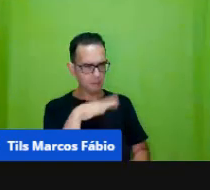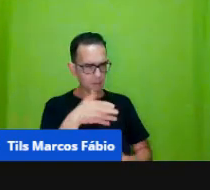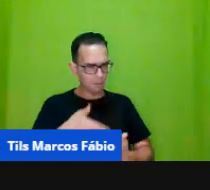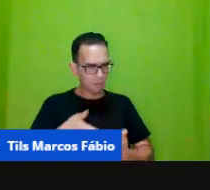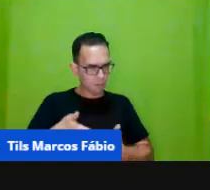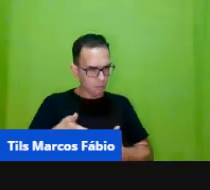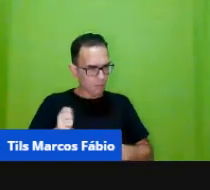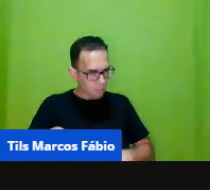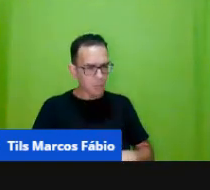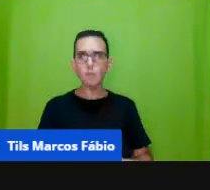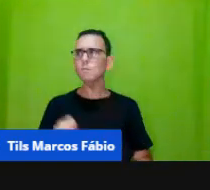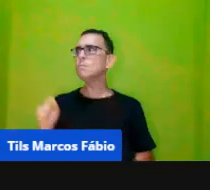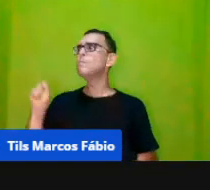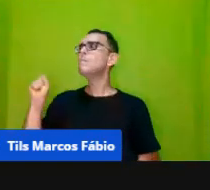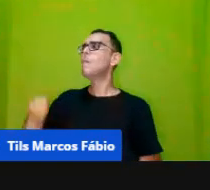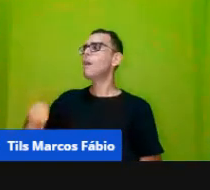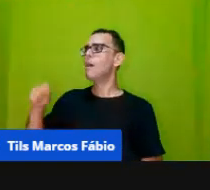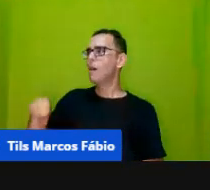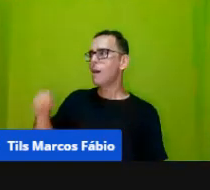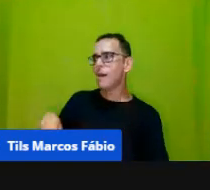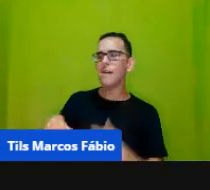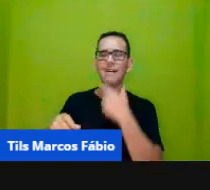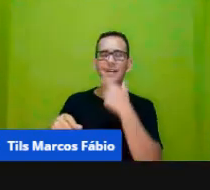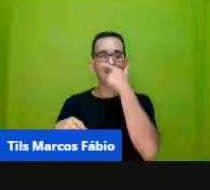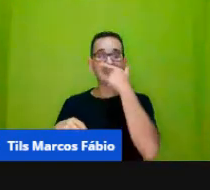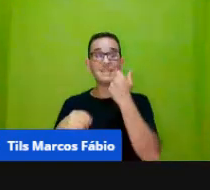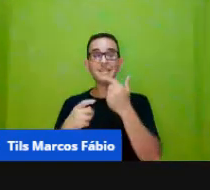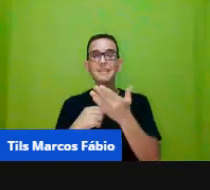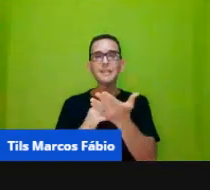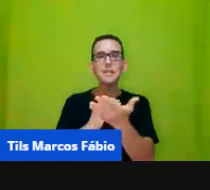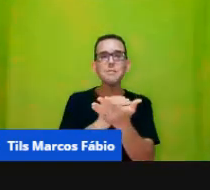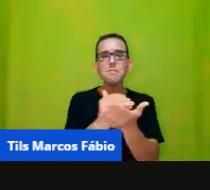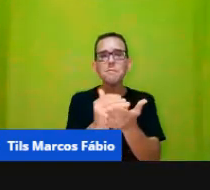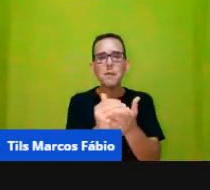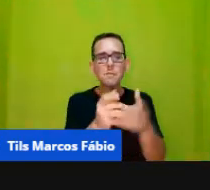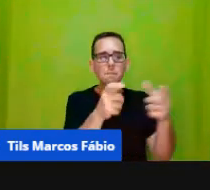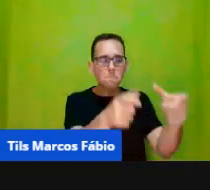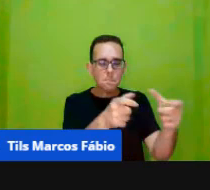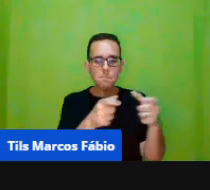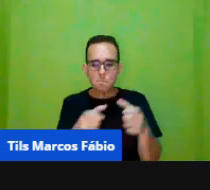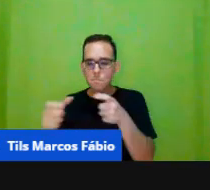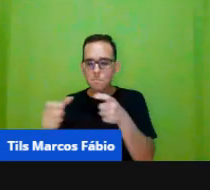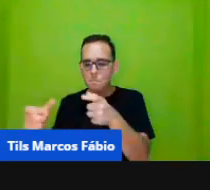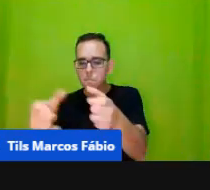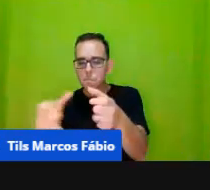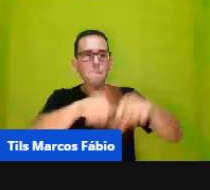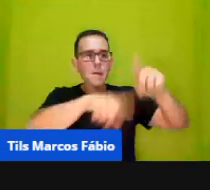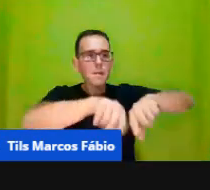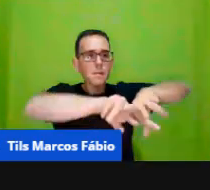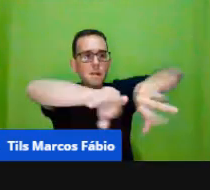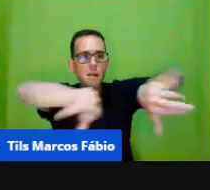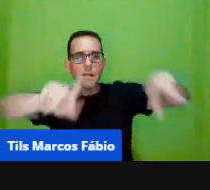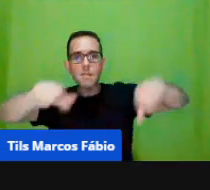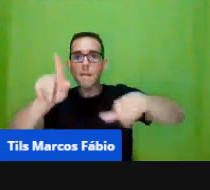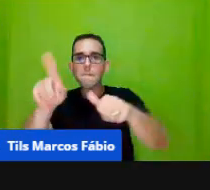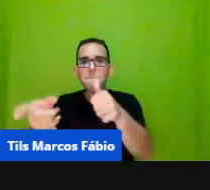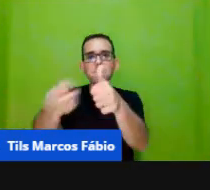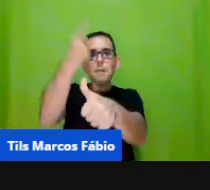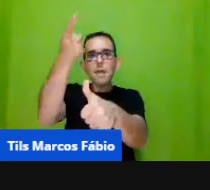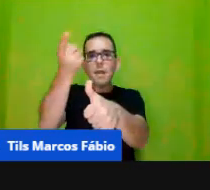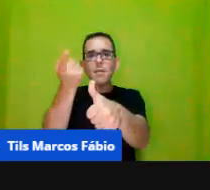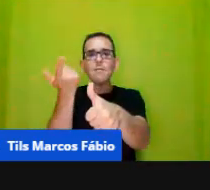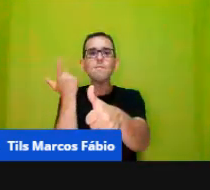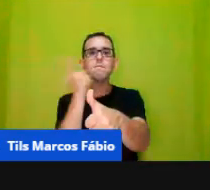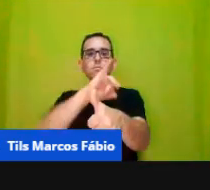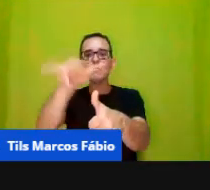A exploração dos espaços, a exploração e a manipulação dos objetos são a primeira oportunidade que a